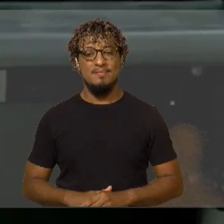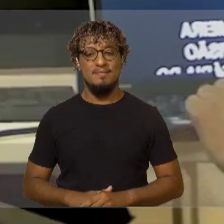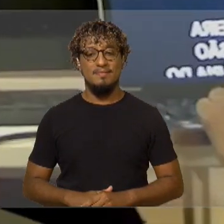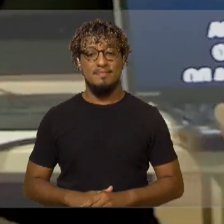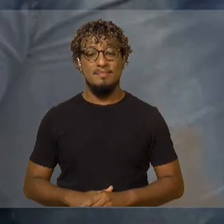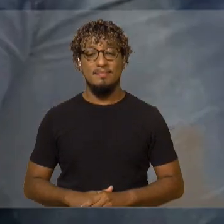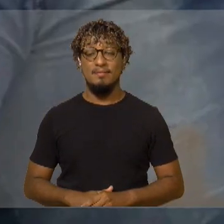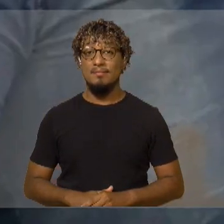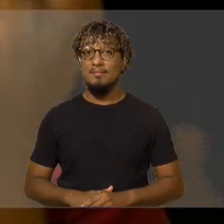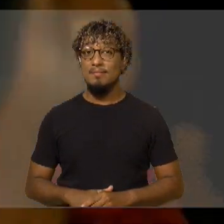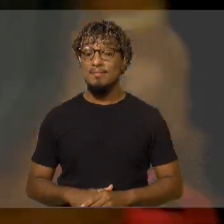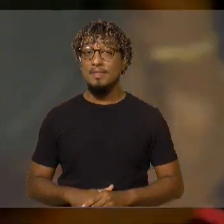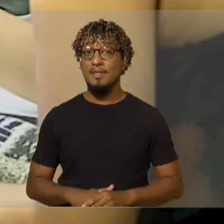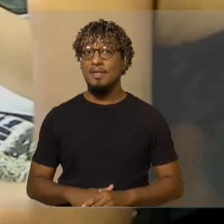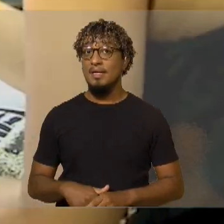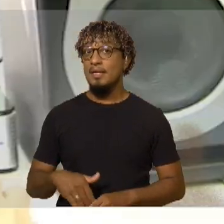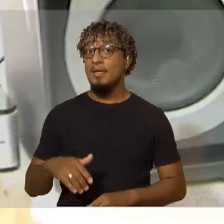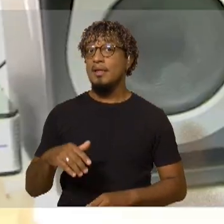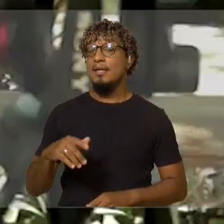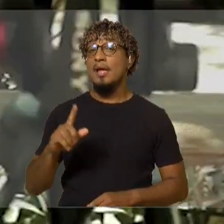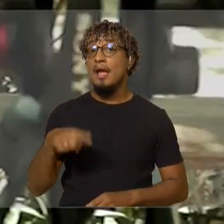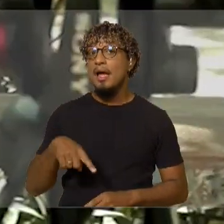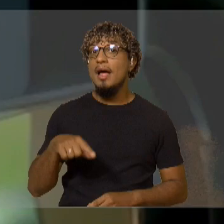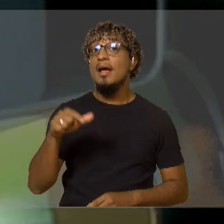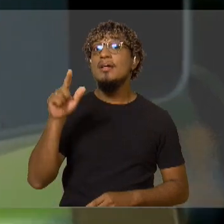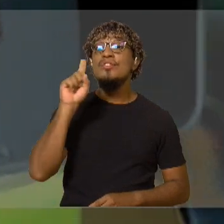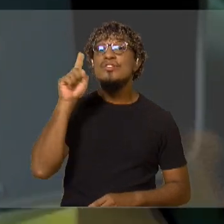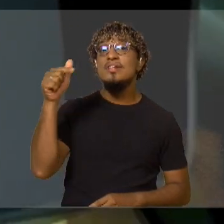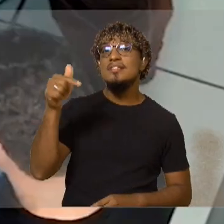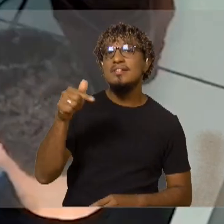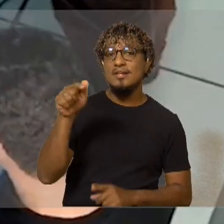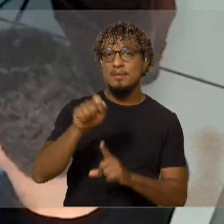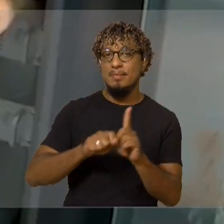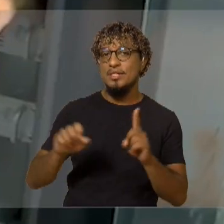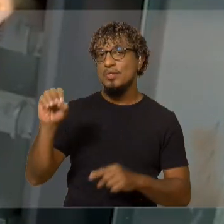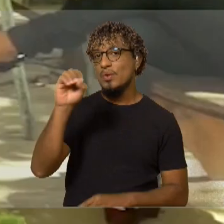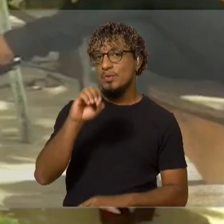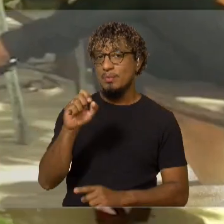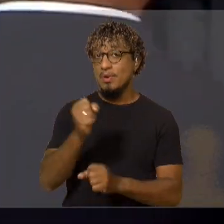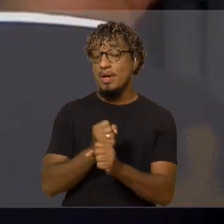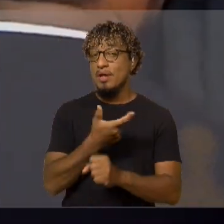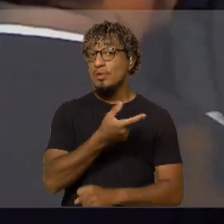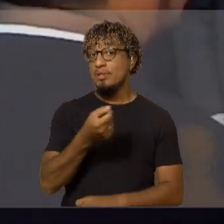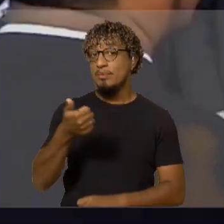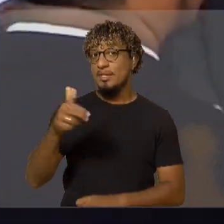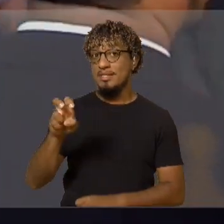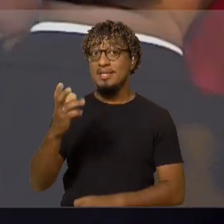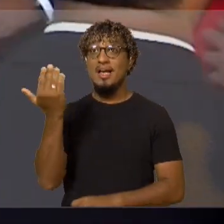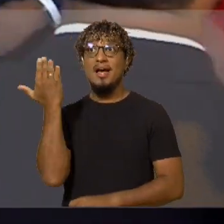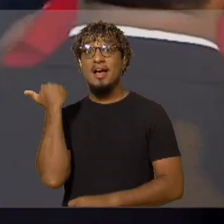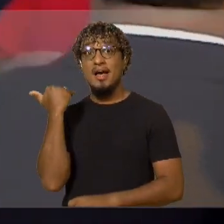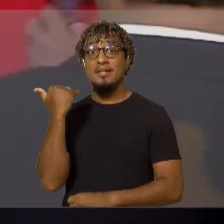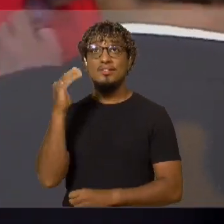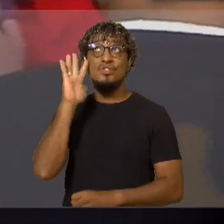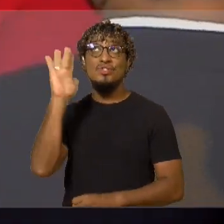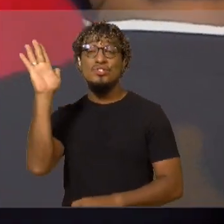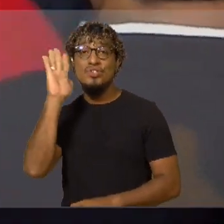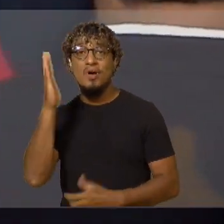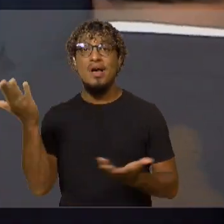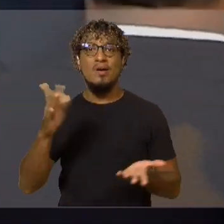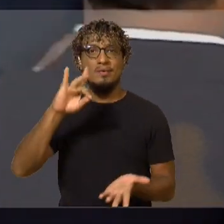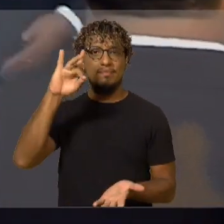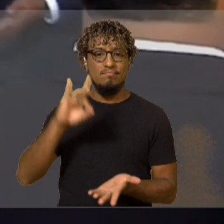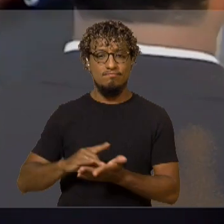Era 7 de outubro de 2015. O que era sonho, virou realidade. Iniciativa ousada